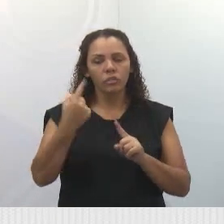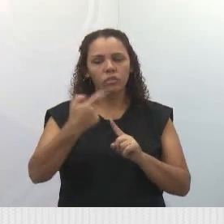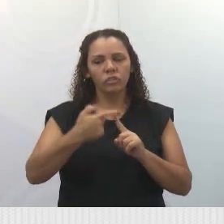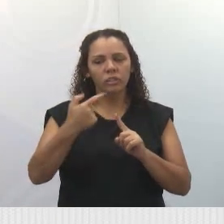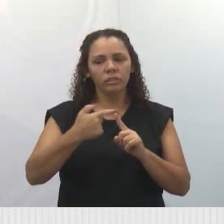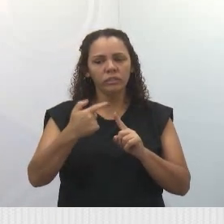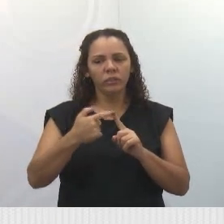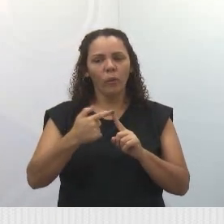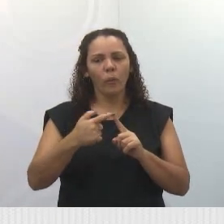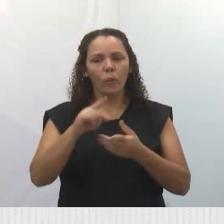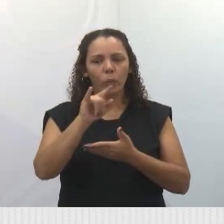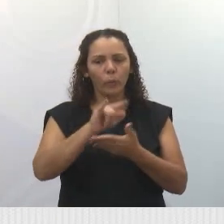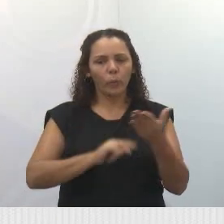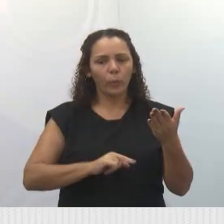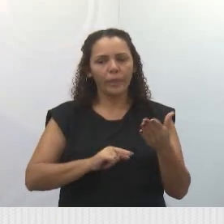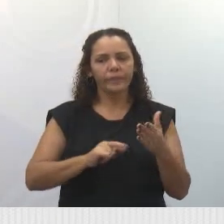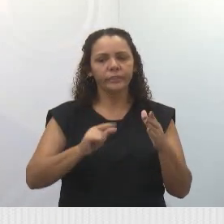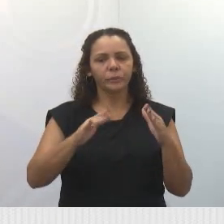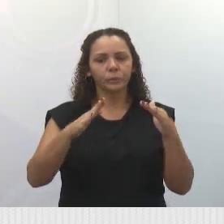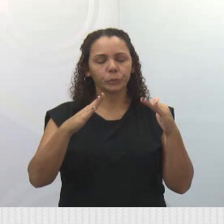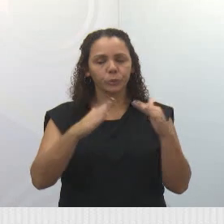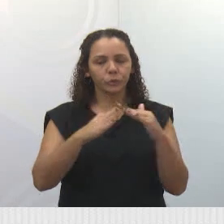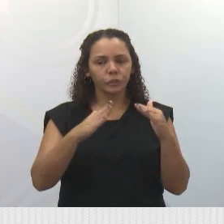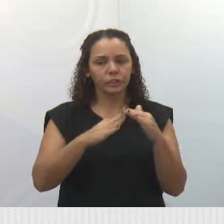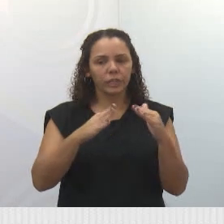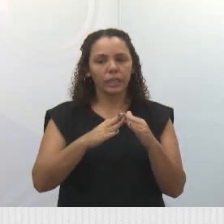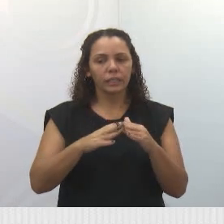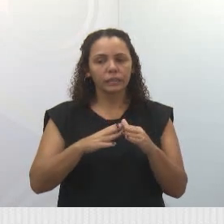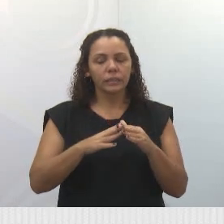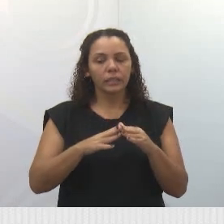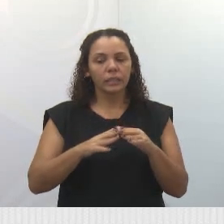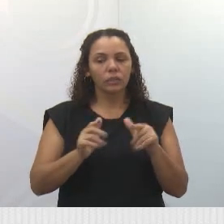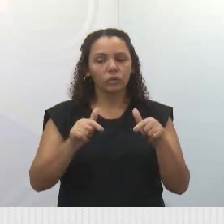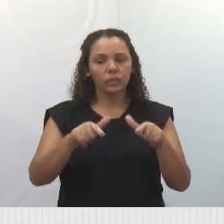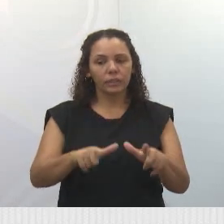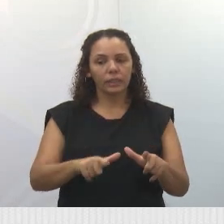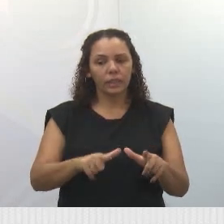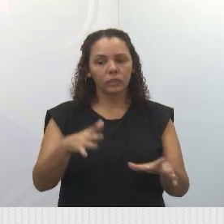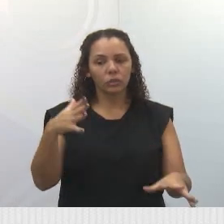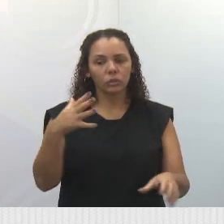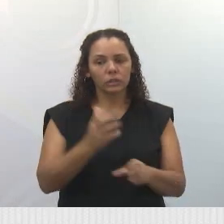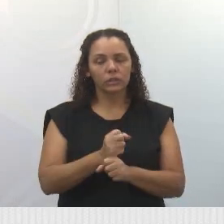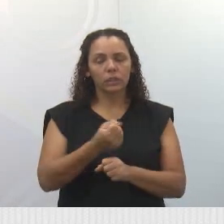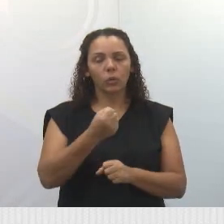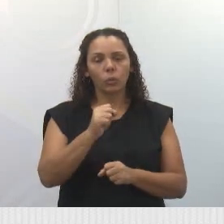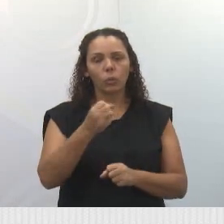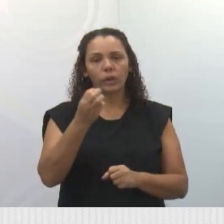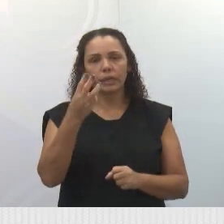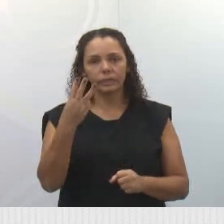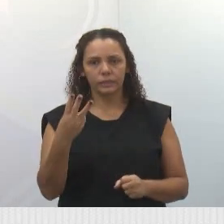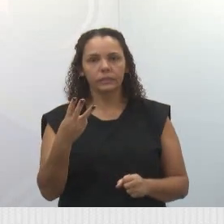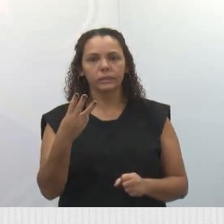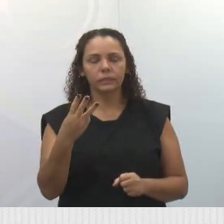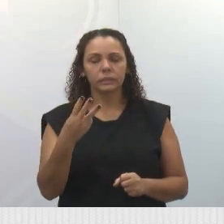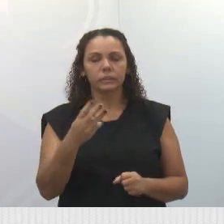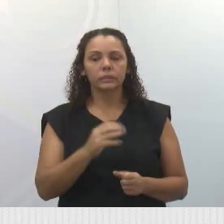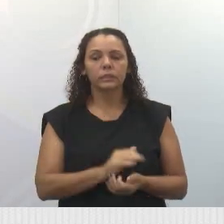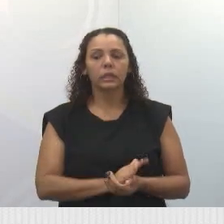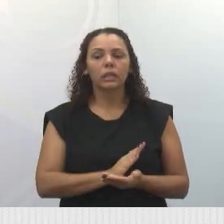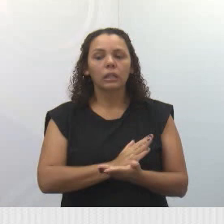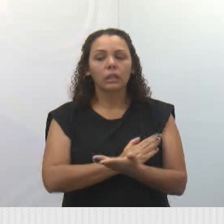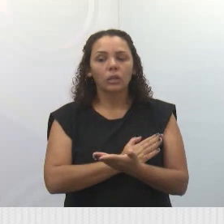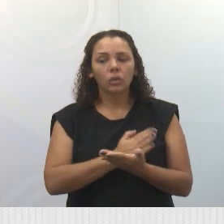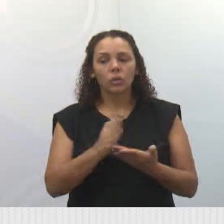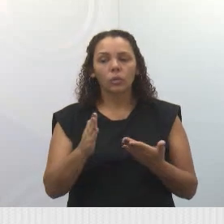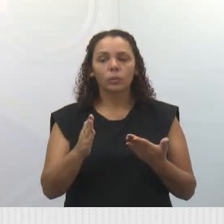títulos de regularização para os moradores do Vila Ita 2. Então, todo o processo começou...